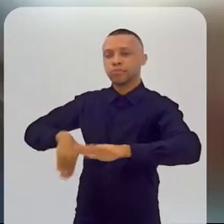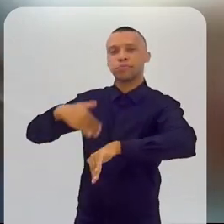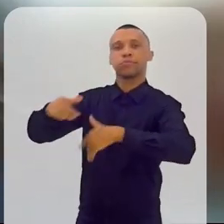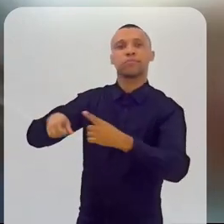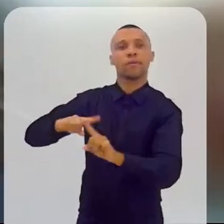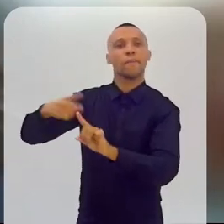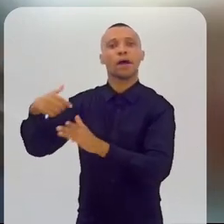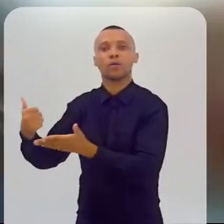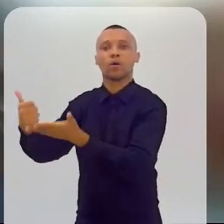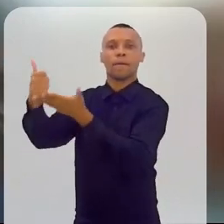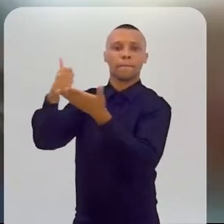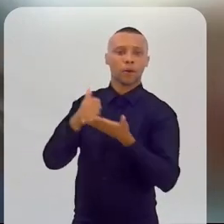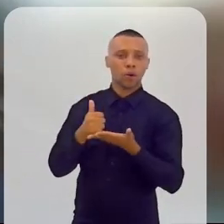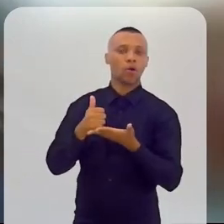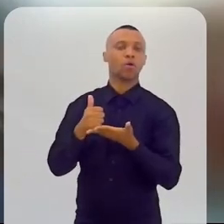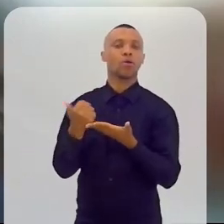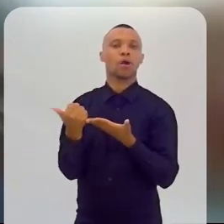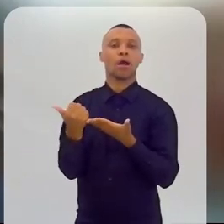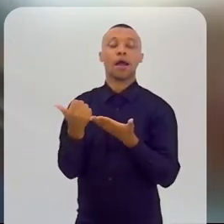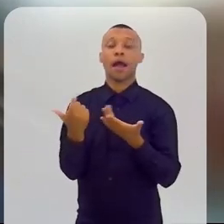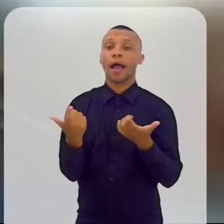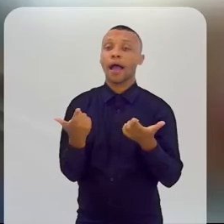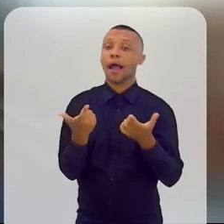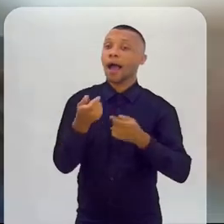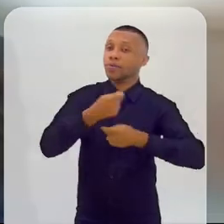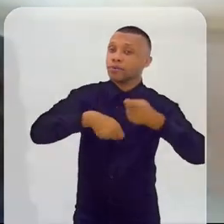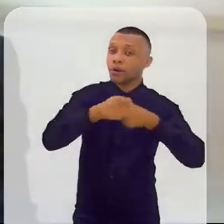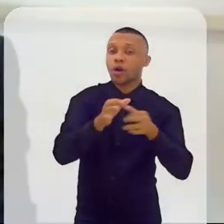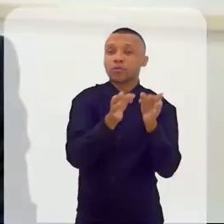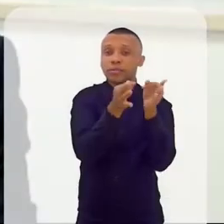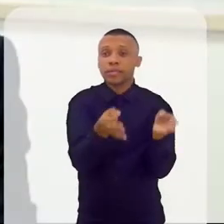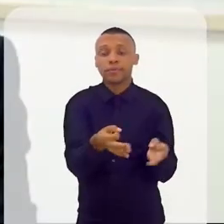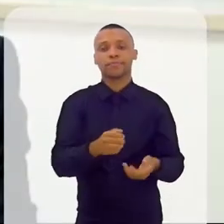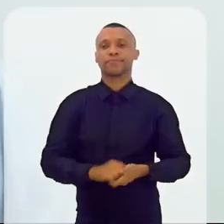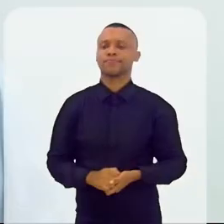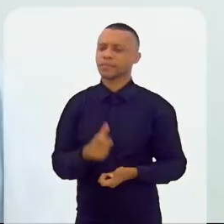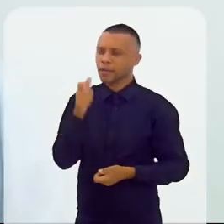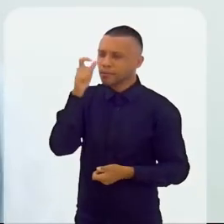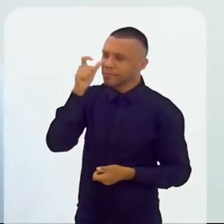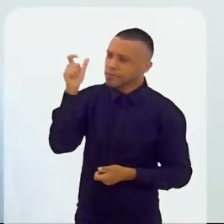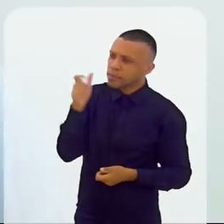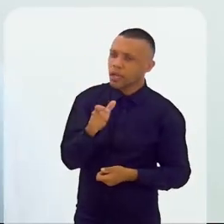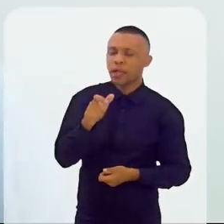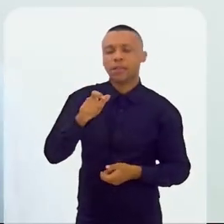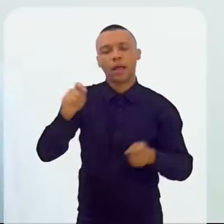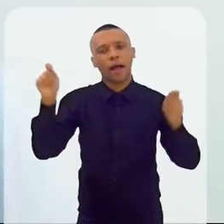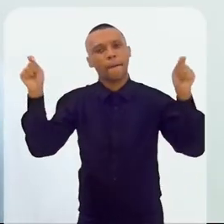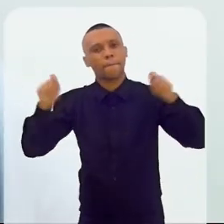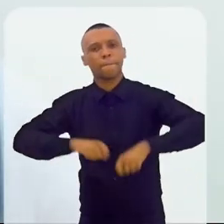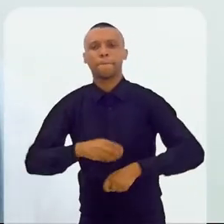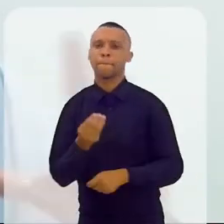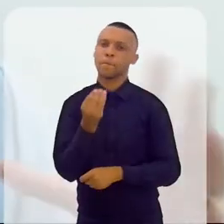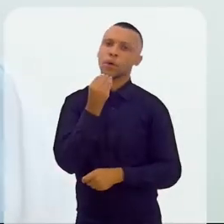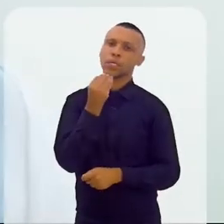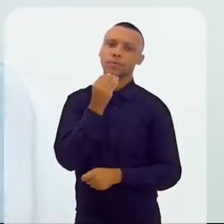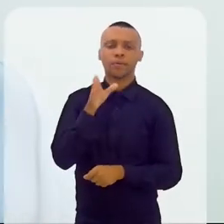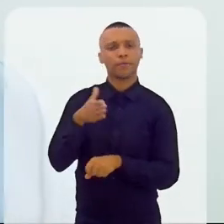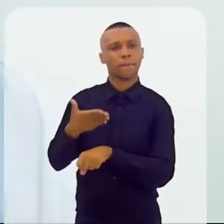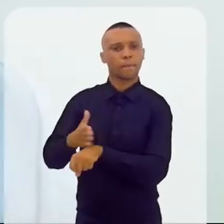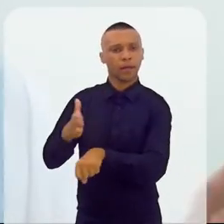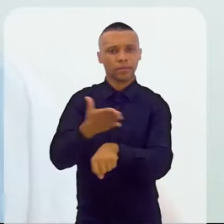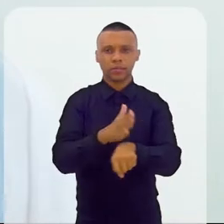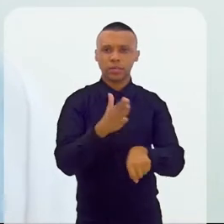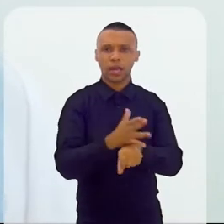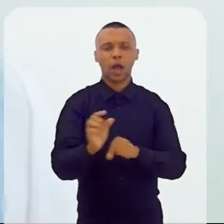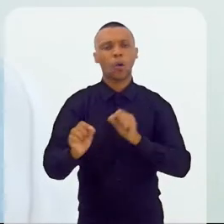e o apoio aos micros e pequenos negócios. Muito interessante a possibilidade de ver na